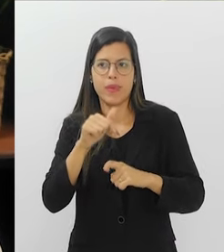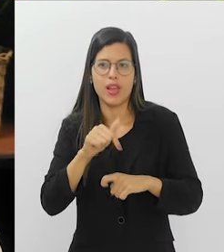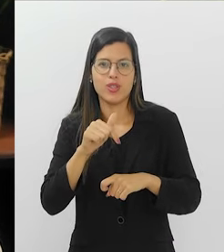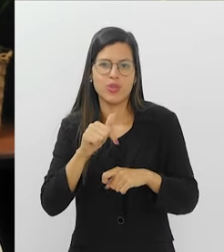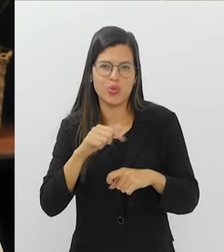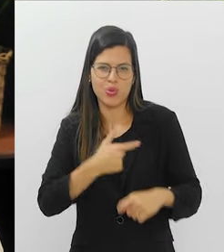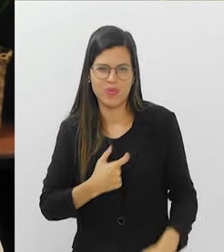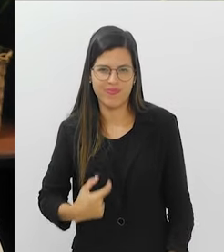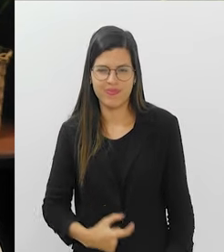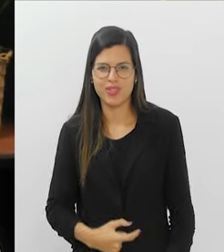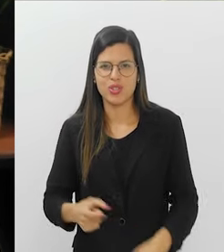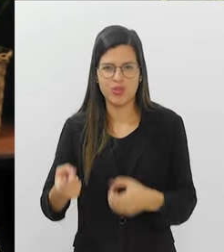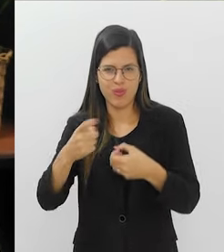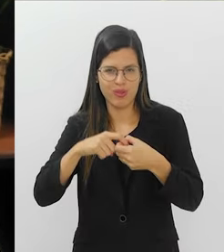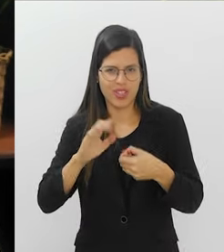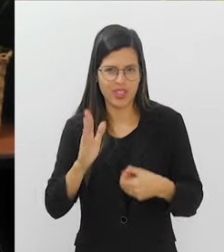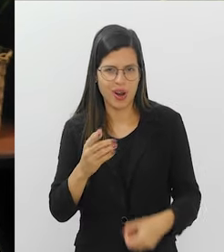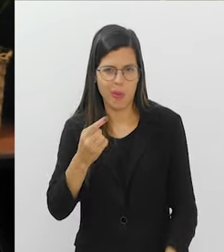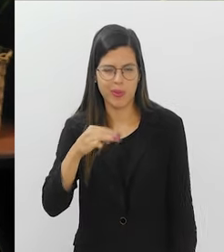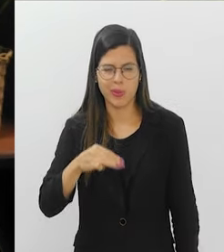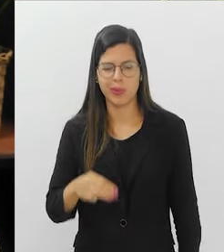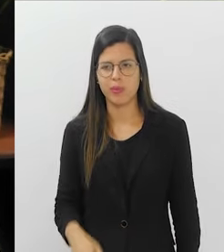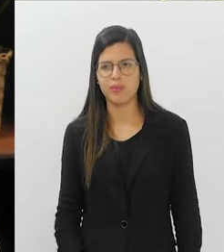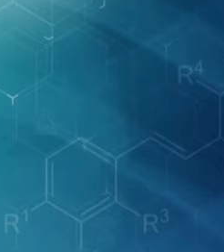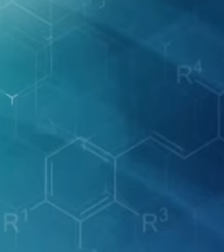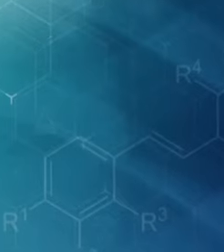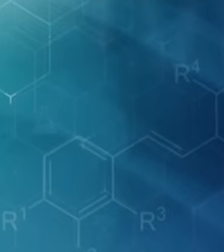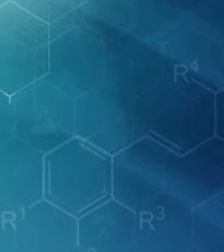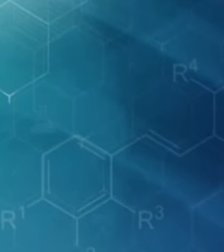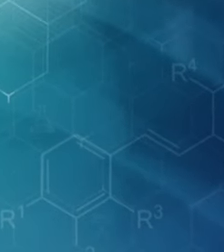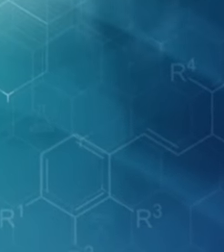coloproctologistas. A gente volta já já. Um minuto só.